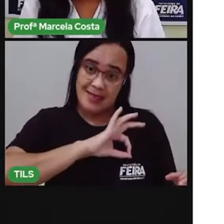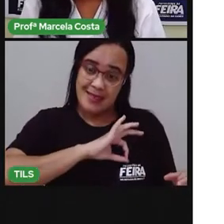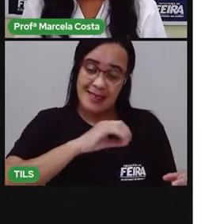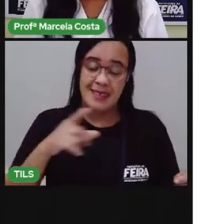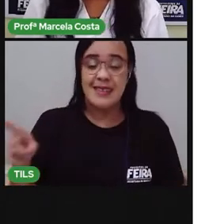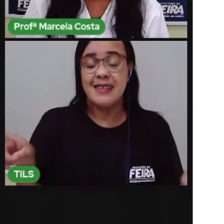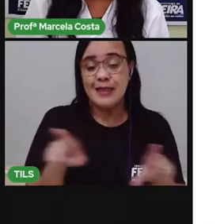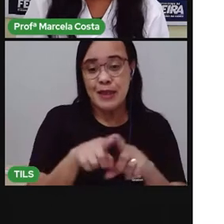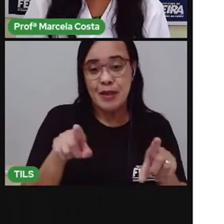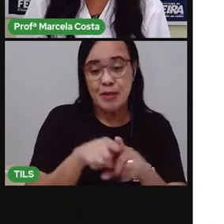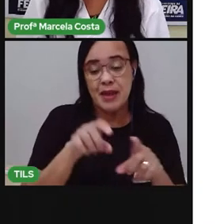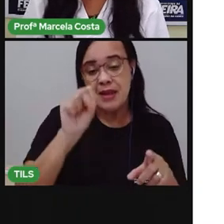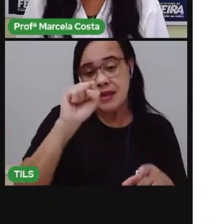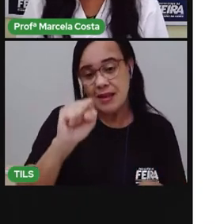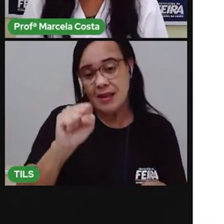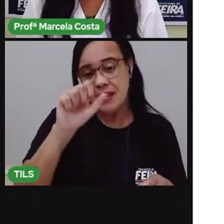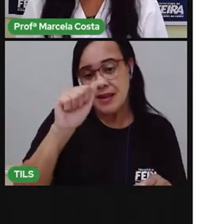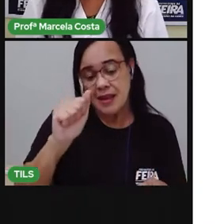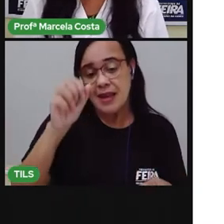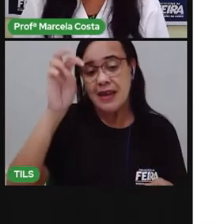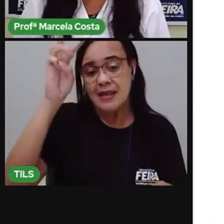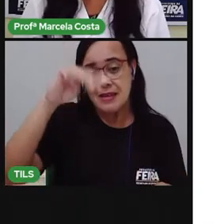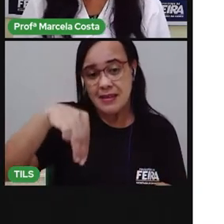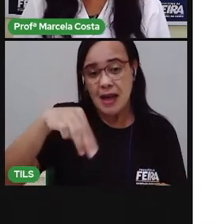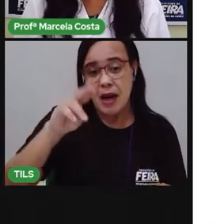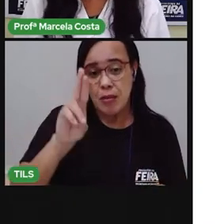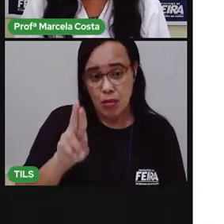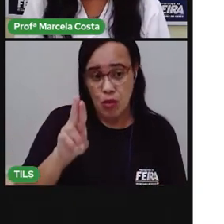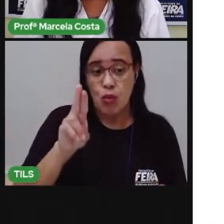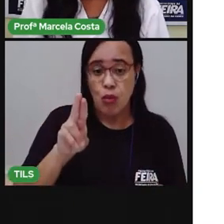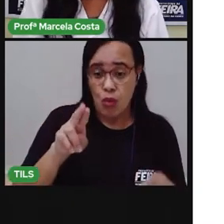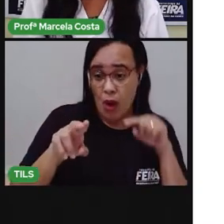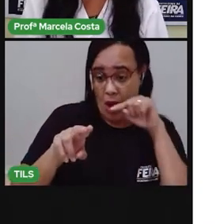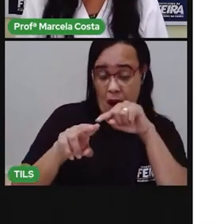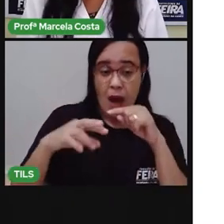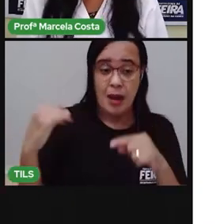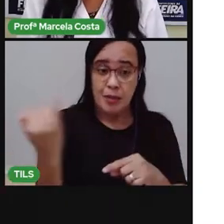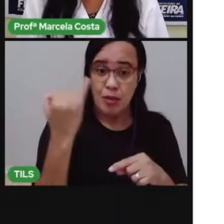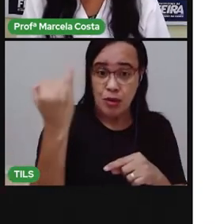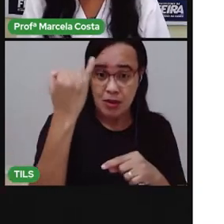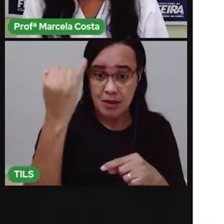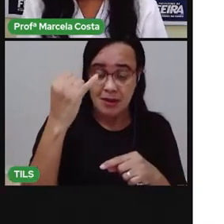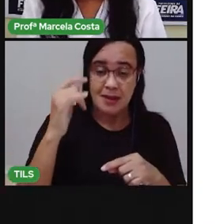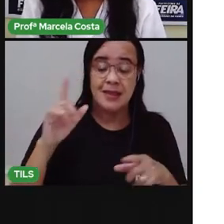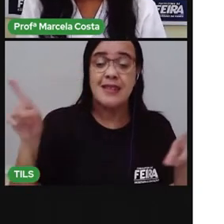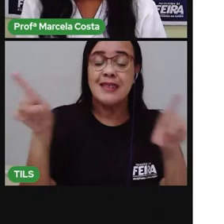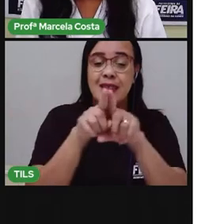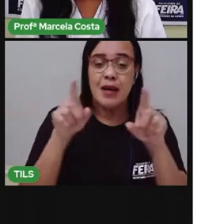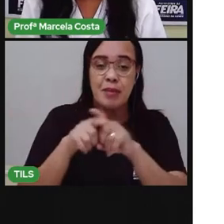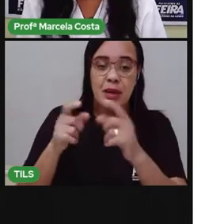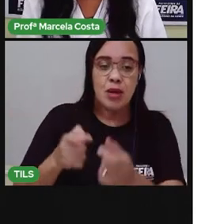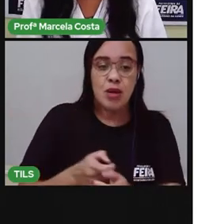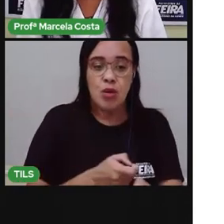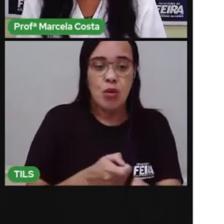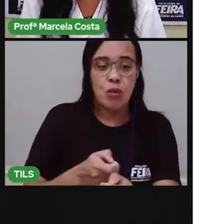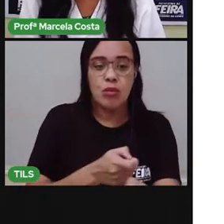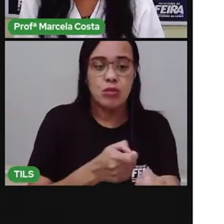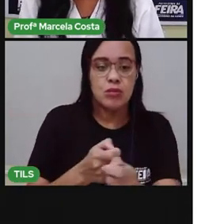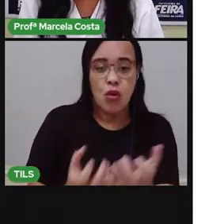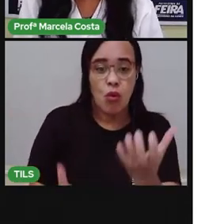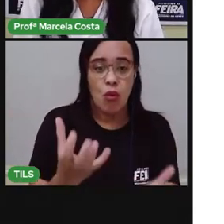enfermeiros, médicos e bombeiros. E aí, a gente tem alguns telefones que eu vou apresentar para vocês agora.